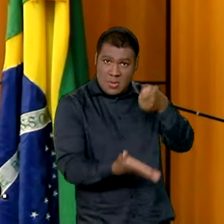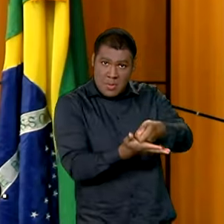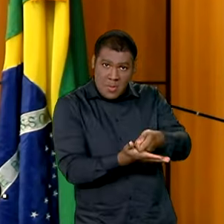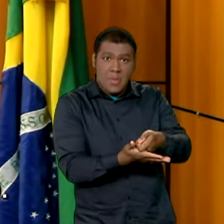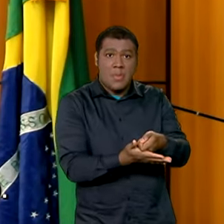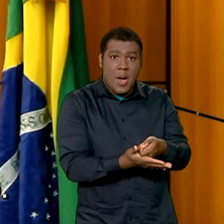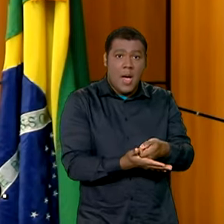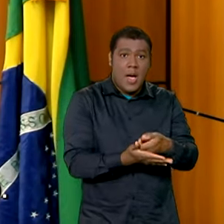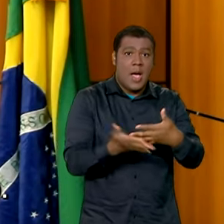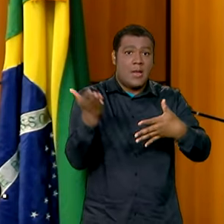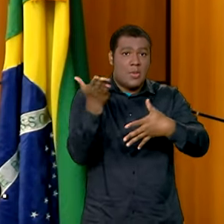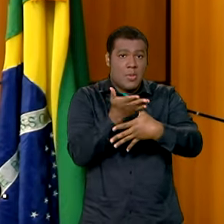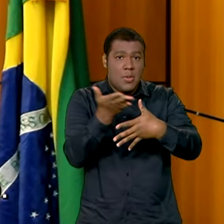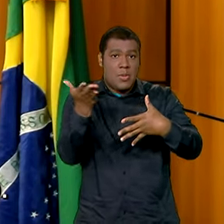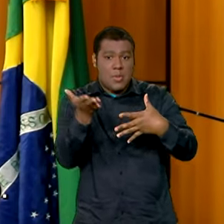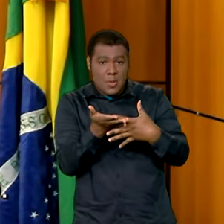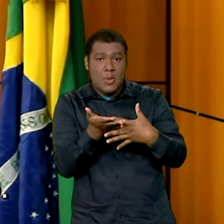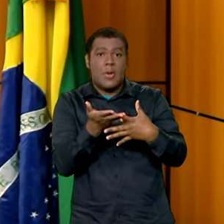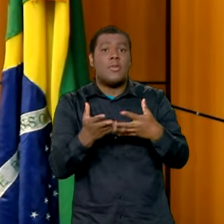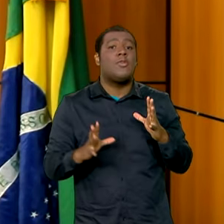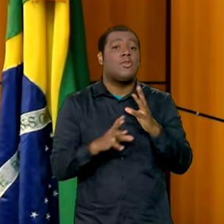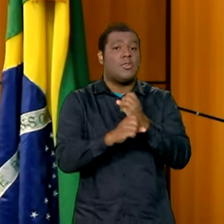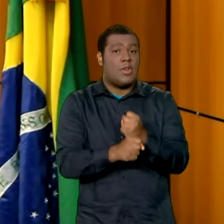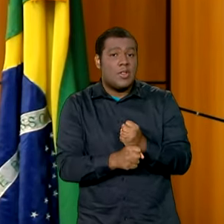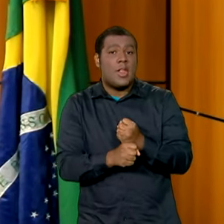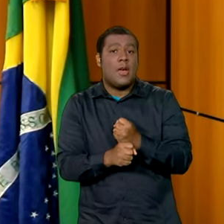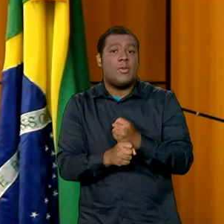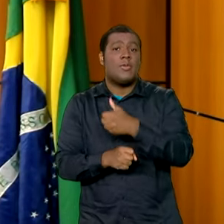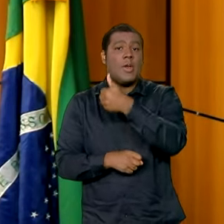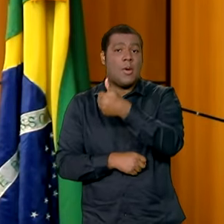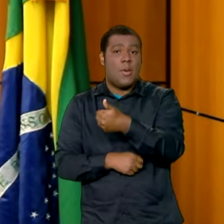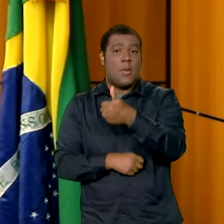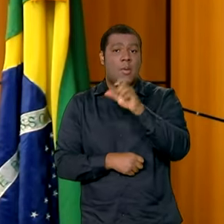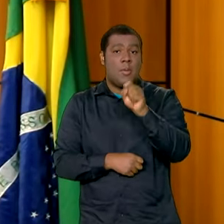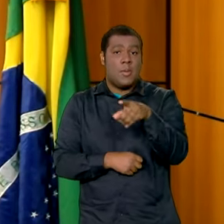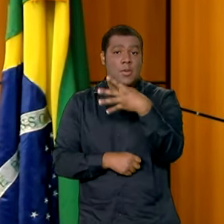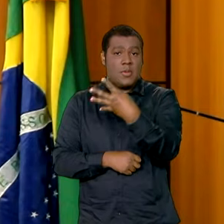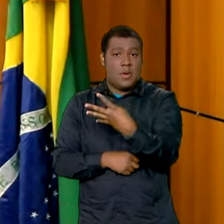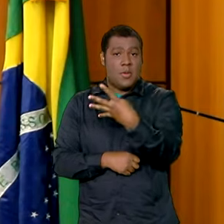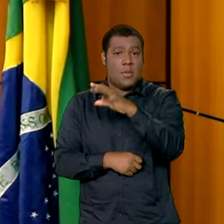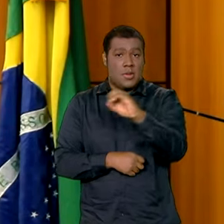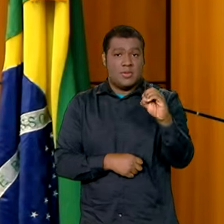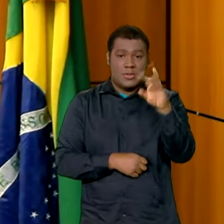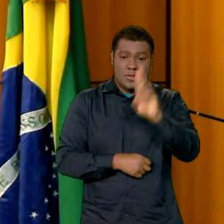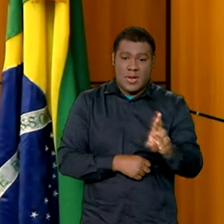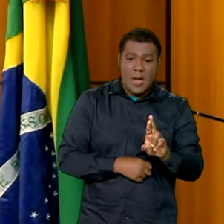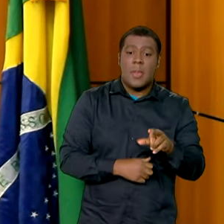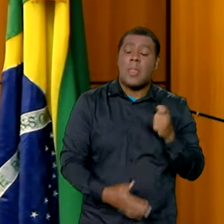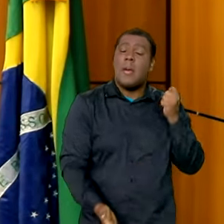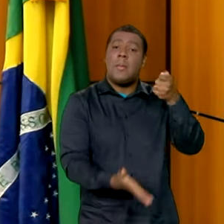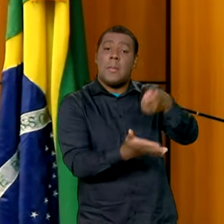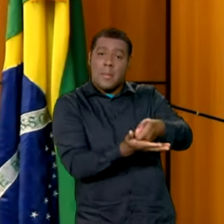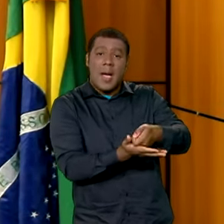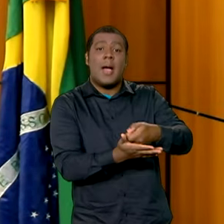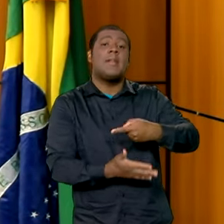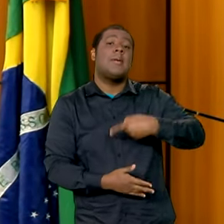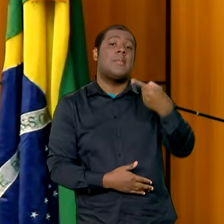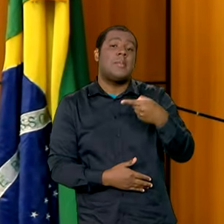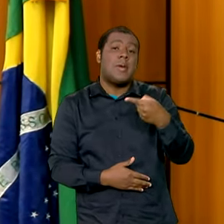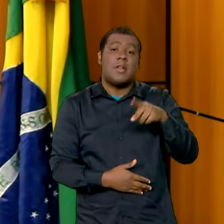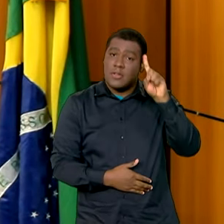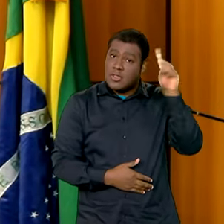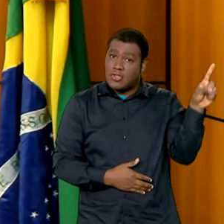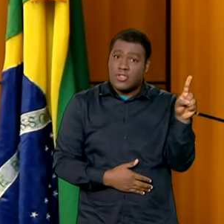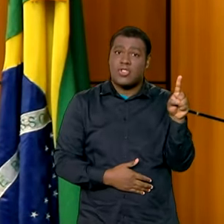parcelas de um valor de um salário mínimo. A primeira parcela será paga no dia 8 de julho e a segunda